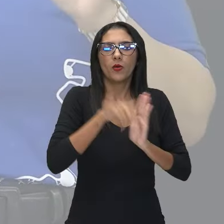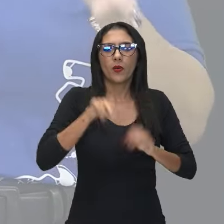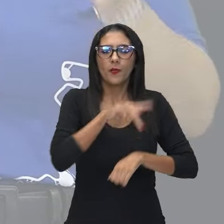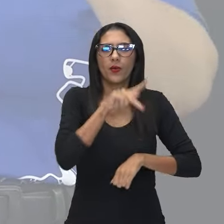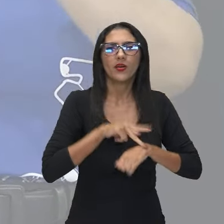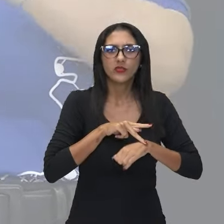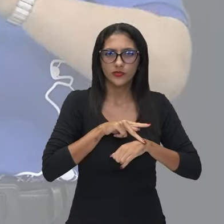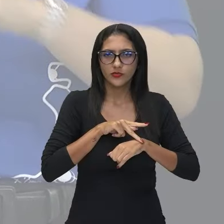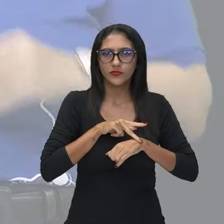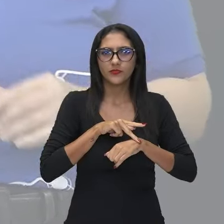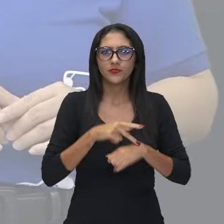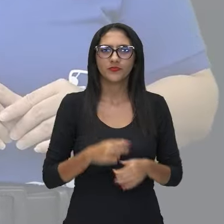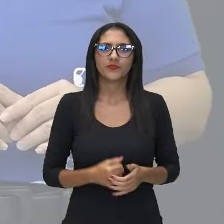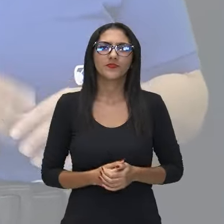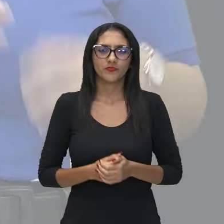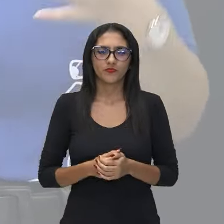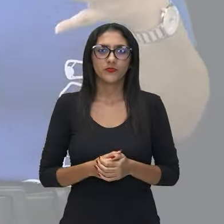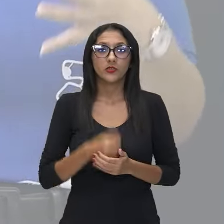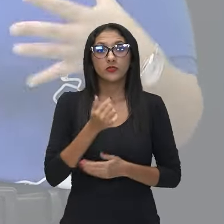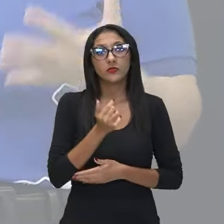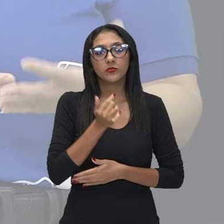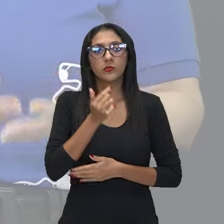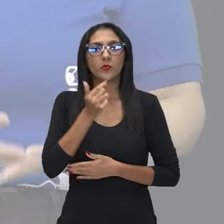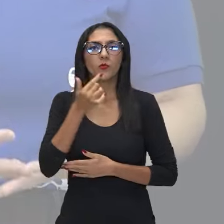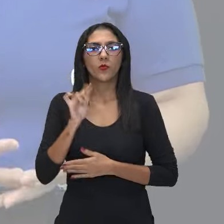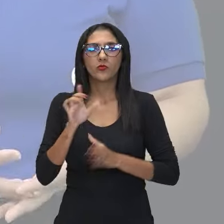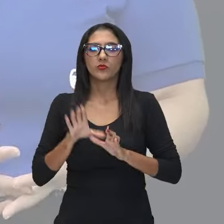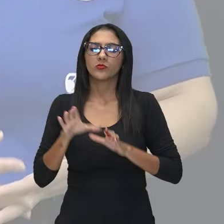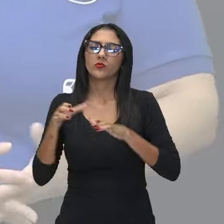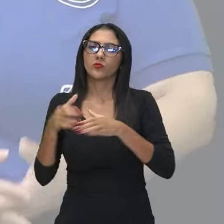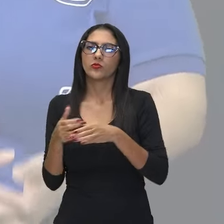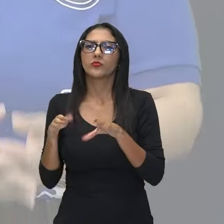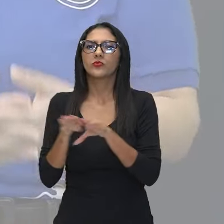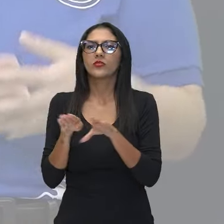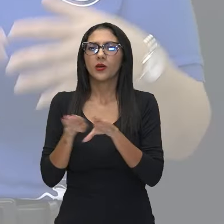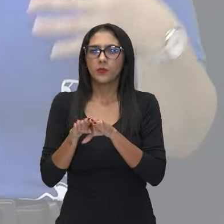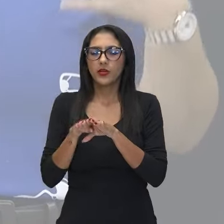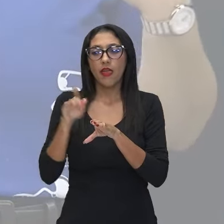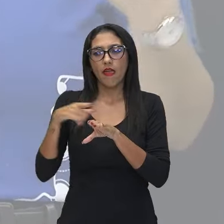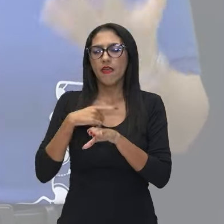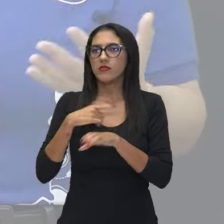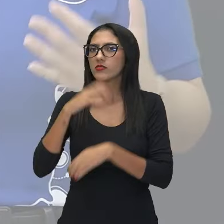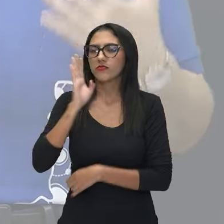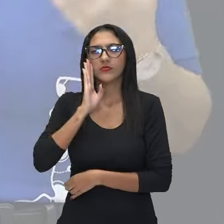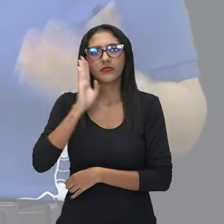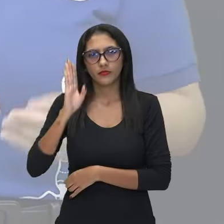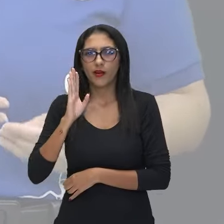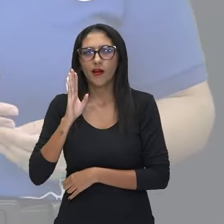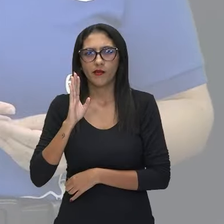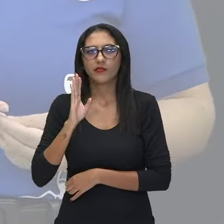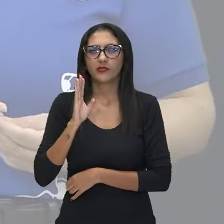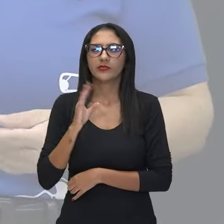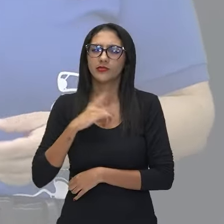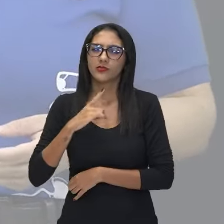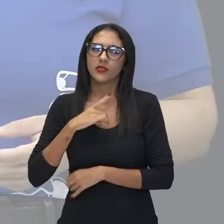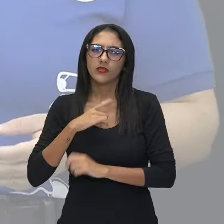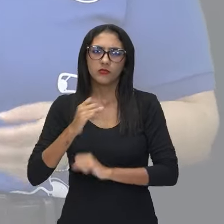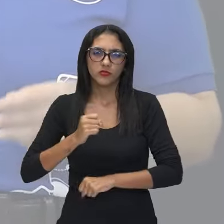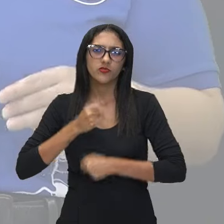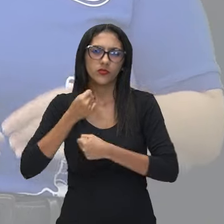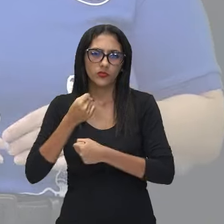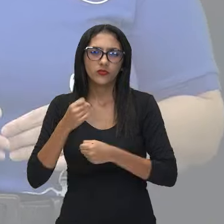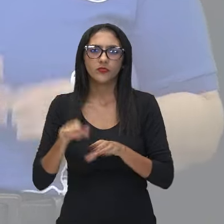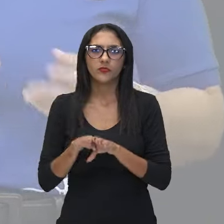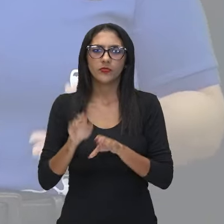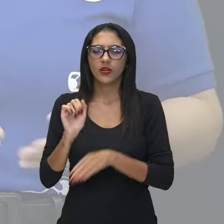deles, vamos dizer assim, tínhamos o outro movimento, que foi um movimento que, de certa forma, teve mais força dentro do processo do modernismo, que foi